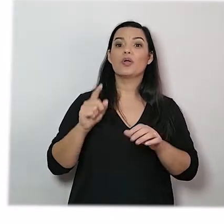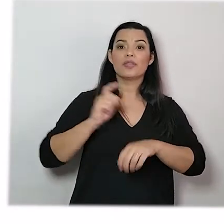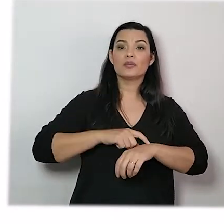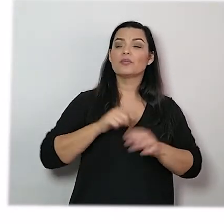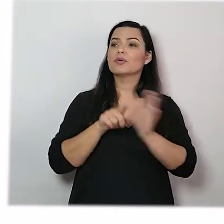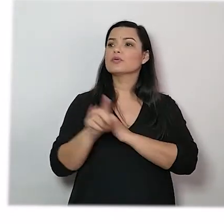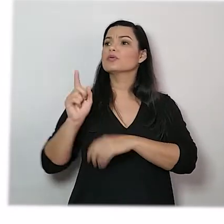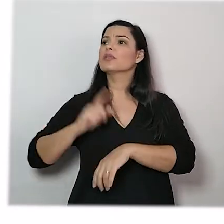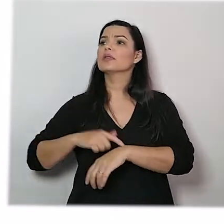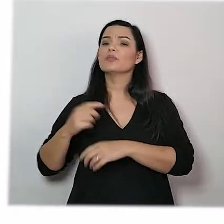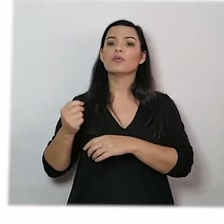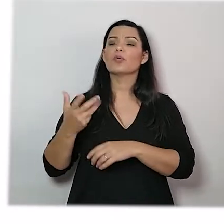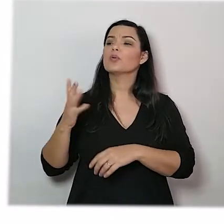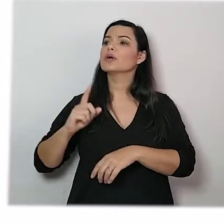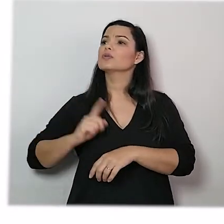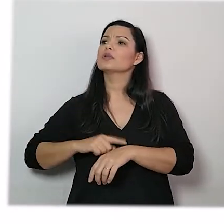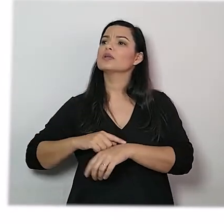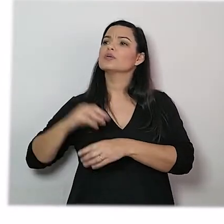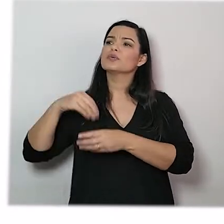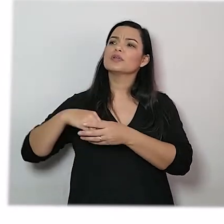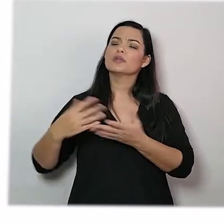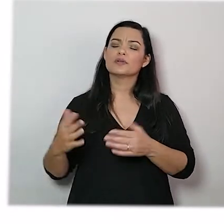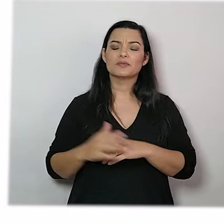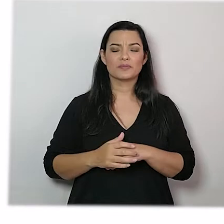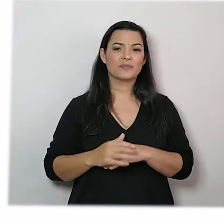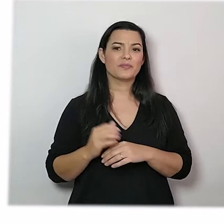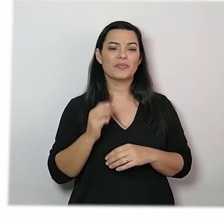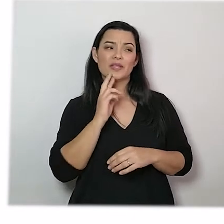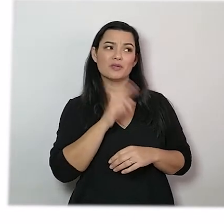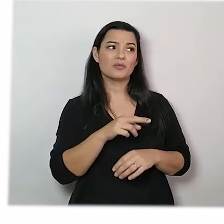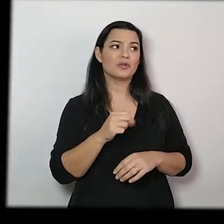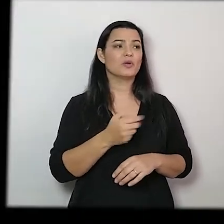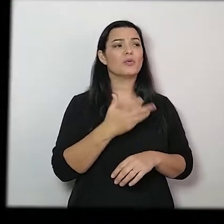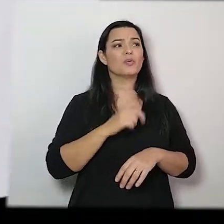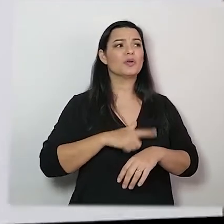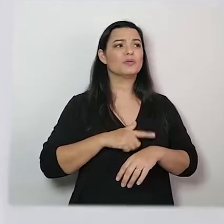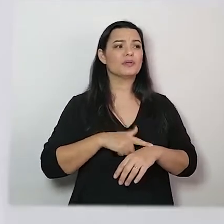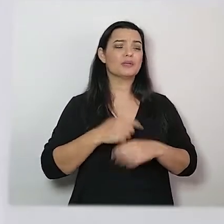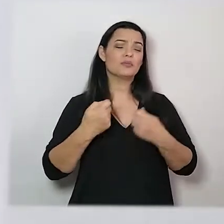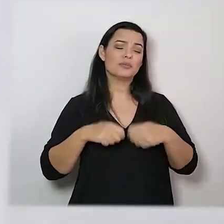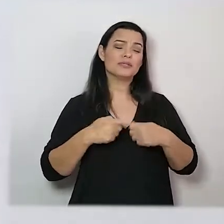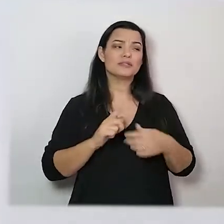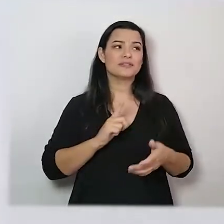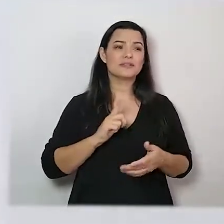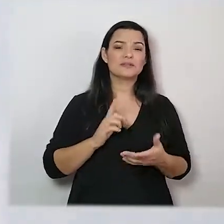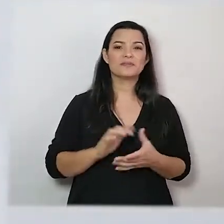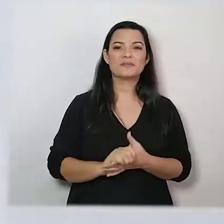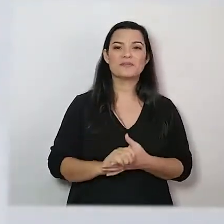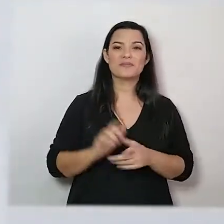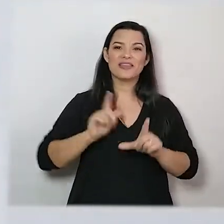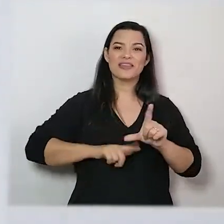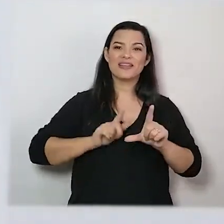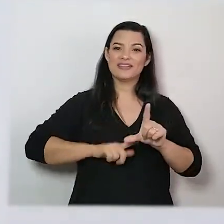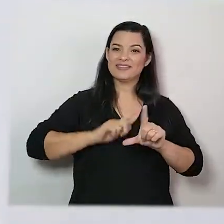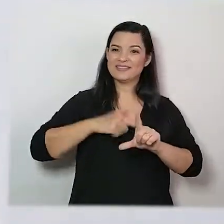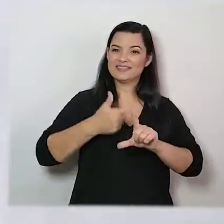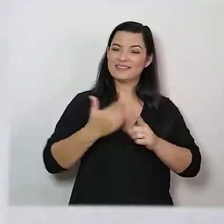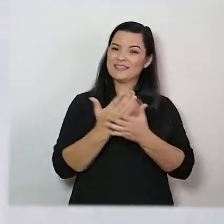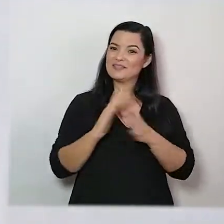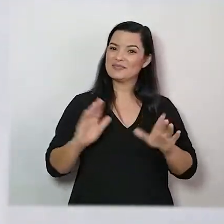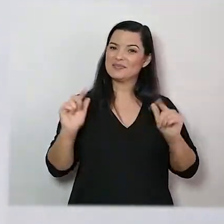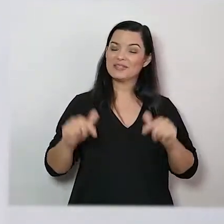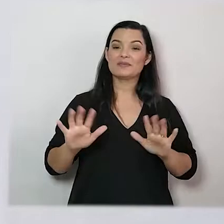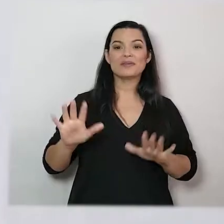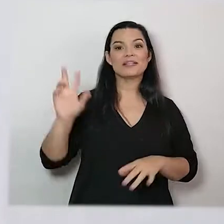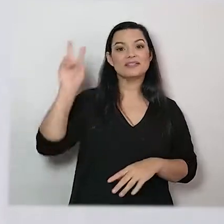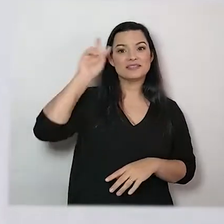o tempo tem? O respondeu para tempo, que o tempo tem tanto tempo, quanto tempo o tem? O Além das Letras vai ficando por aqui, mas